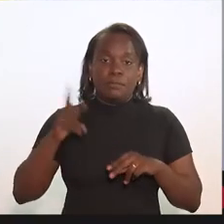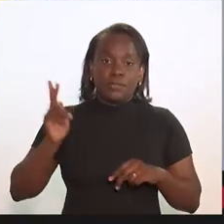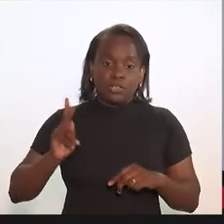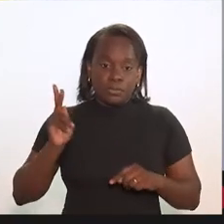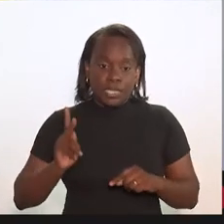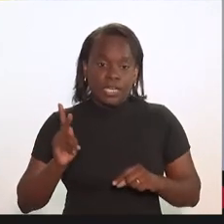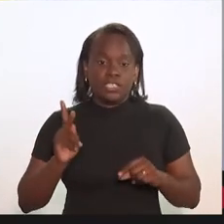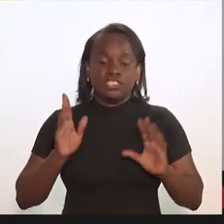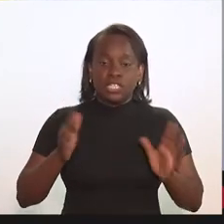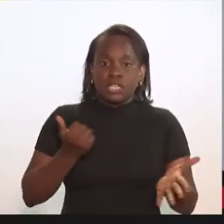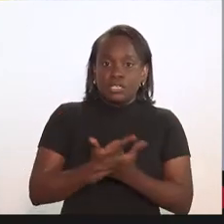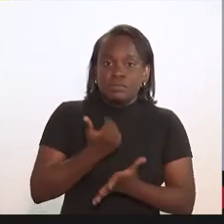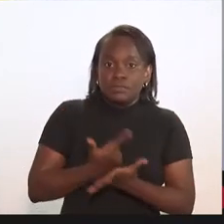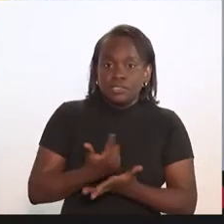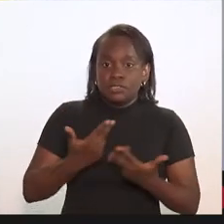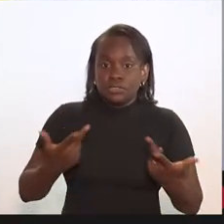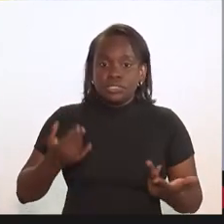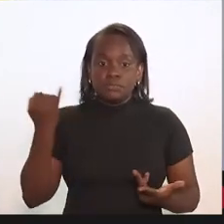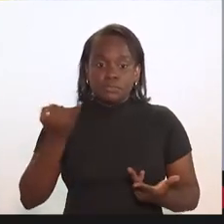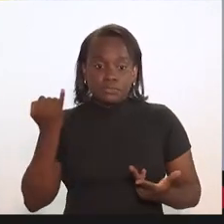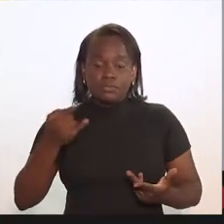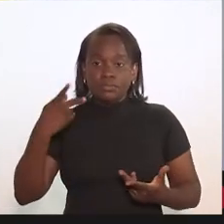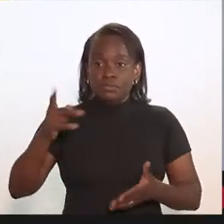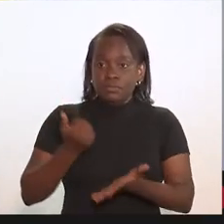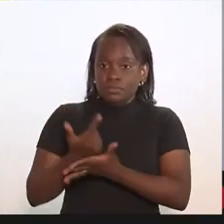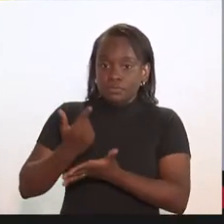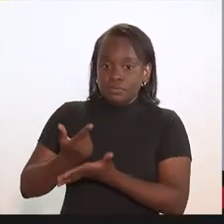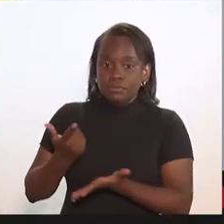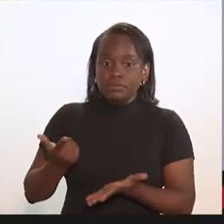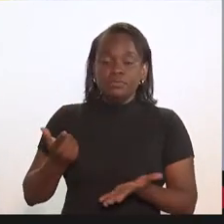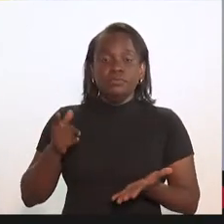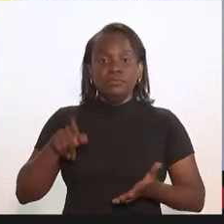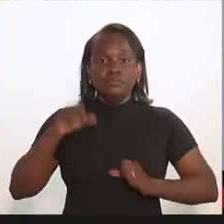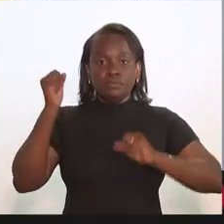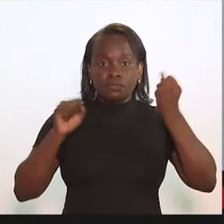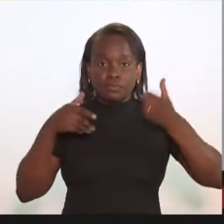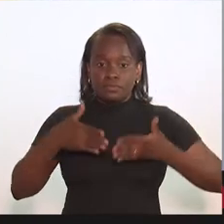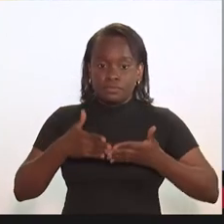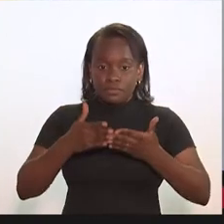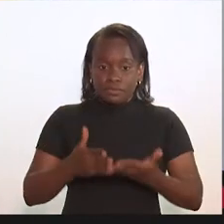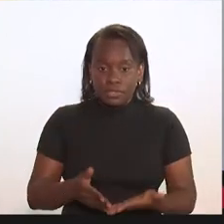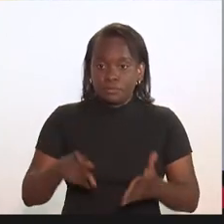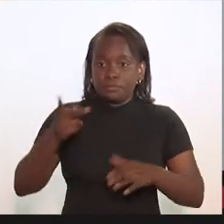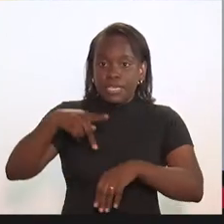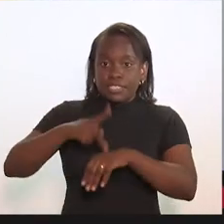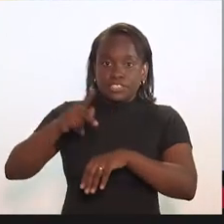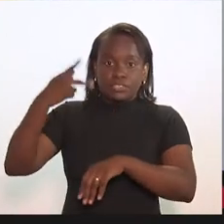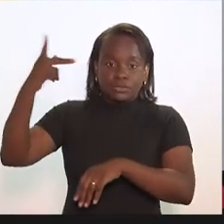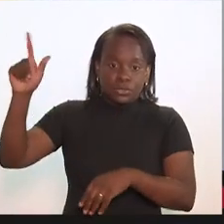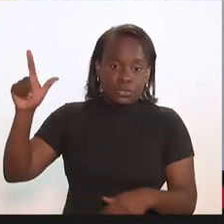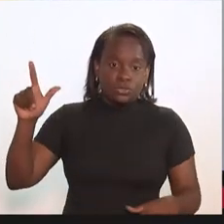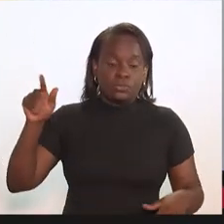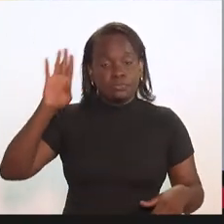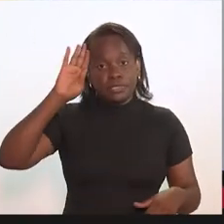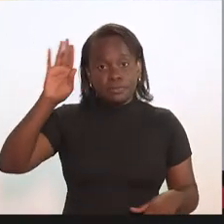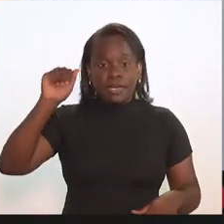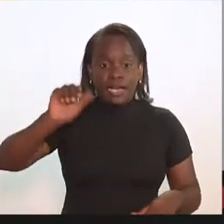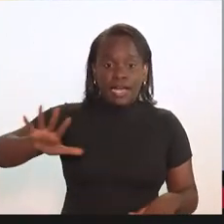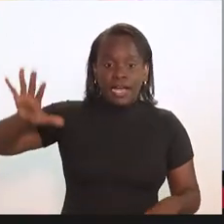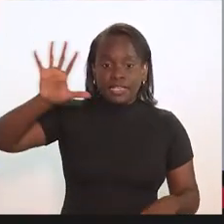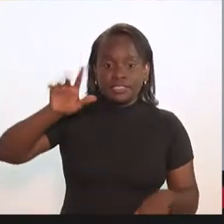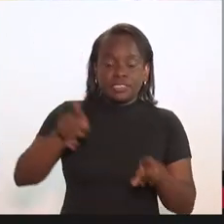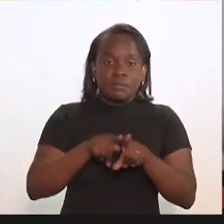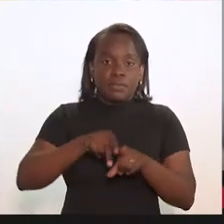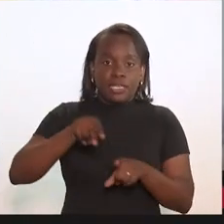da Petrobras de aquisição decencial das suas encomendas. A indústria naval estrangeira, notadamente, na Ásia